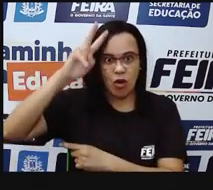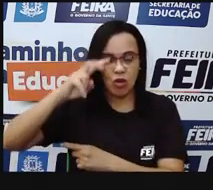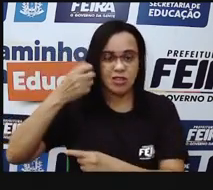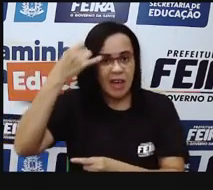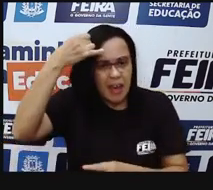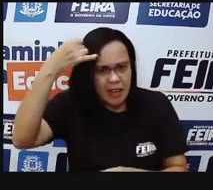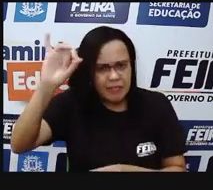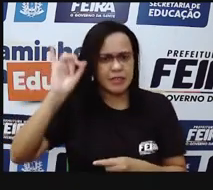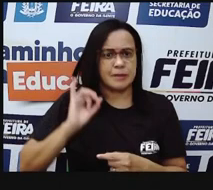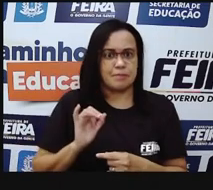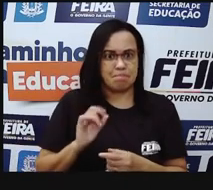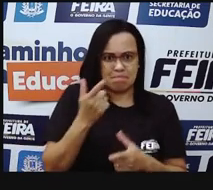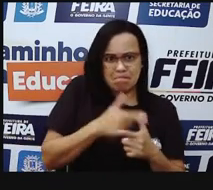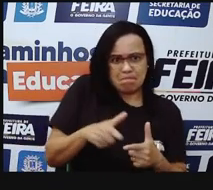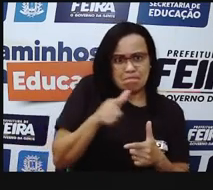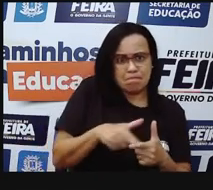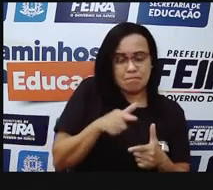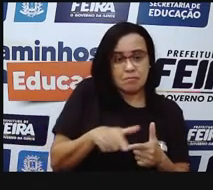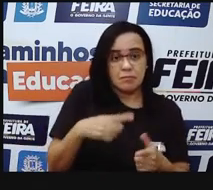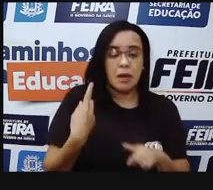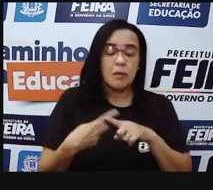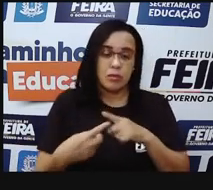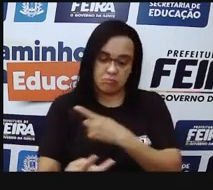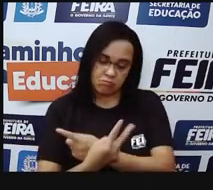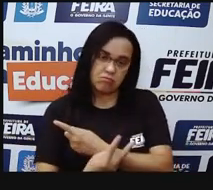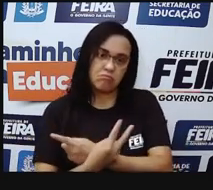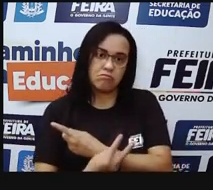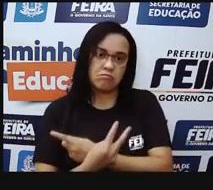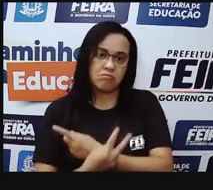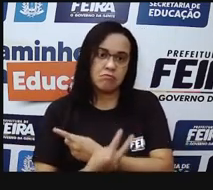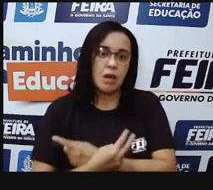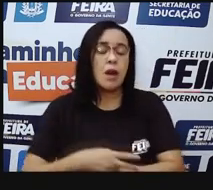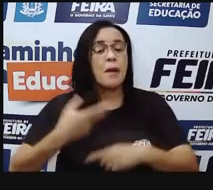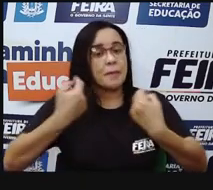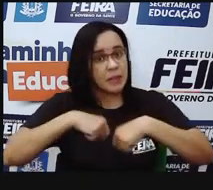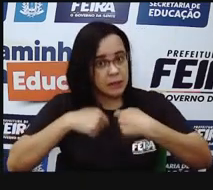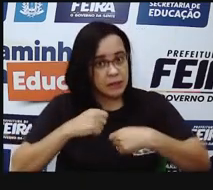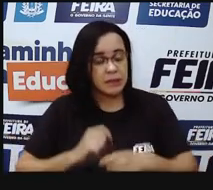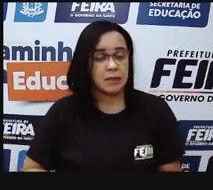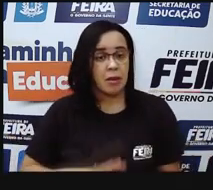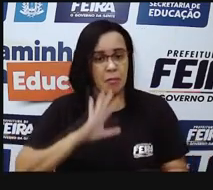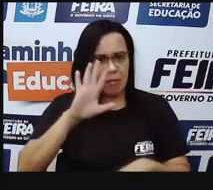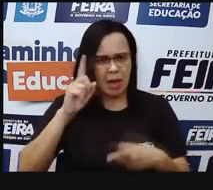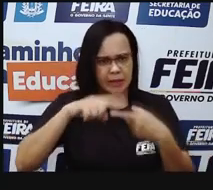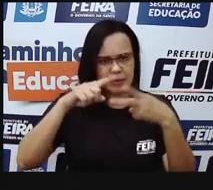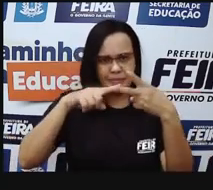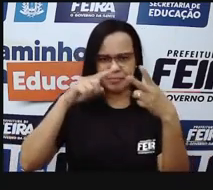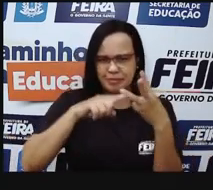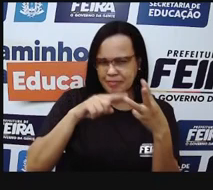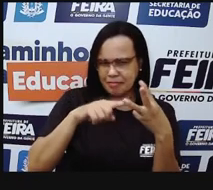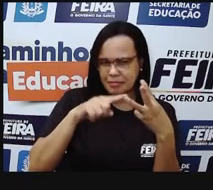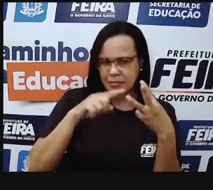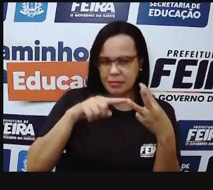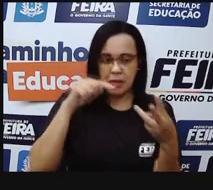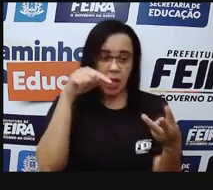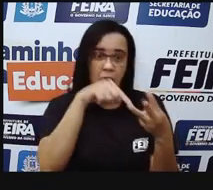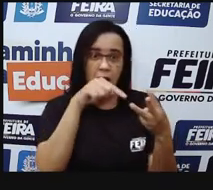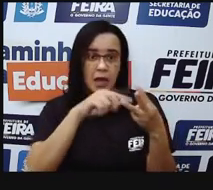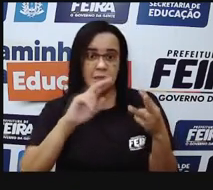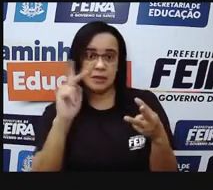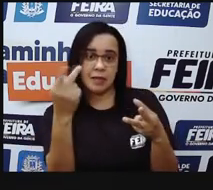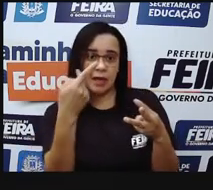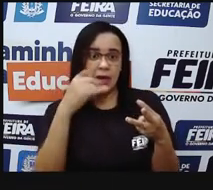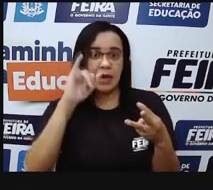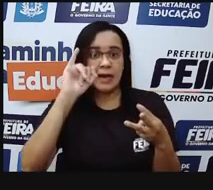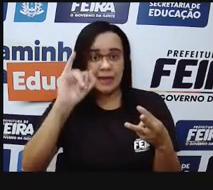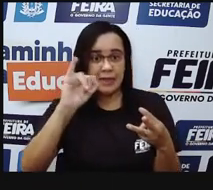da nossa pele, tá? E aí, Pró? Depois da derme, gente tem o quê? Aí, o derme. Que é como